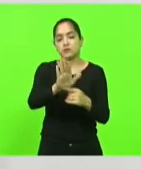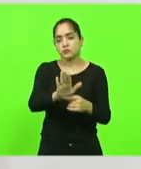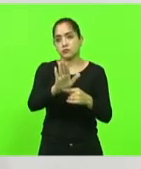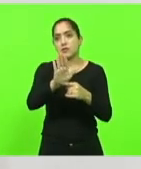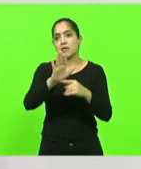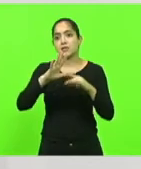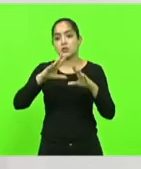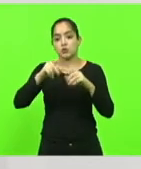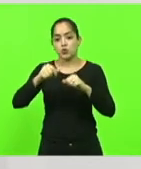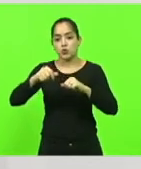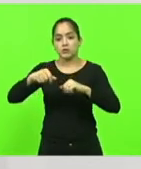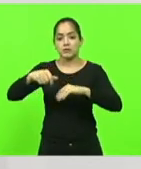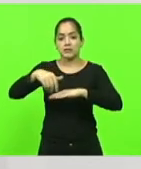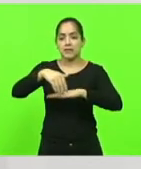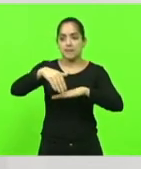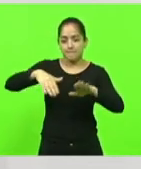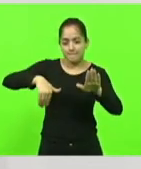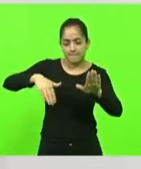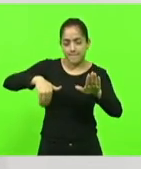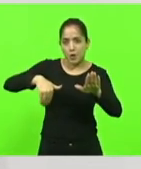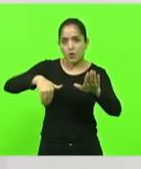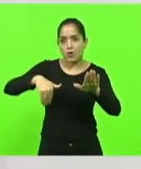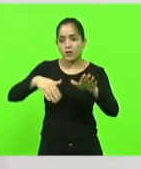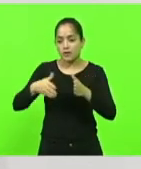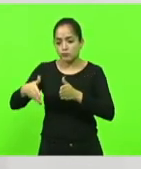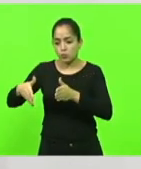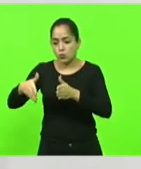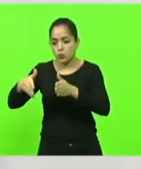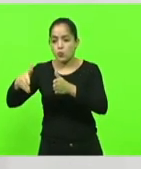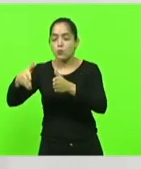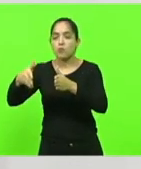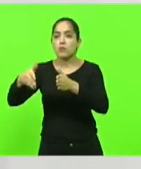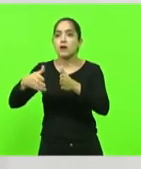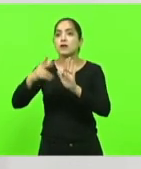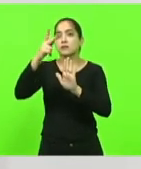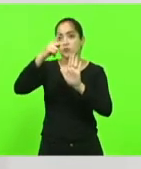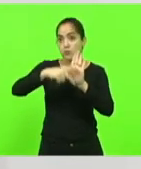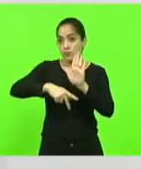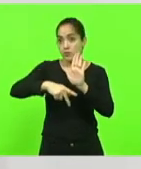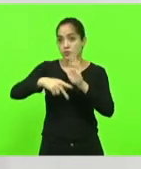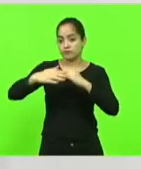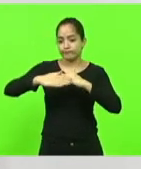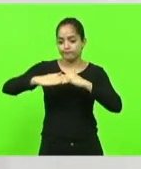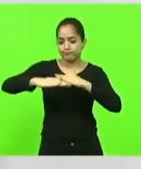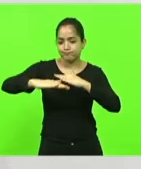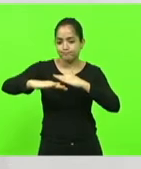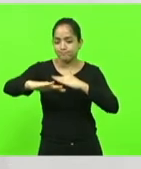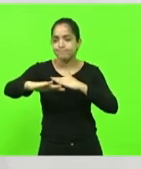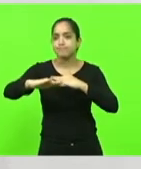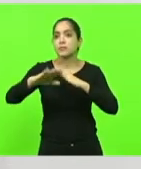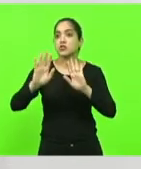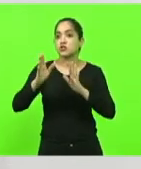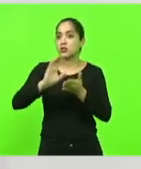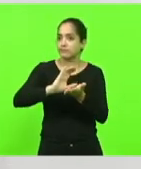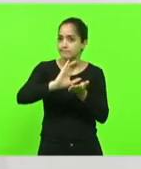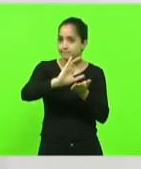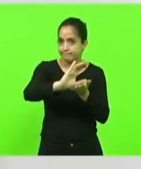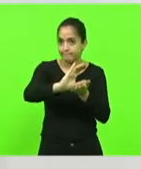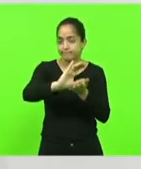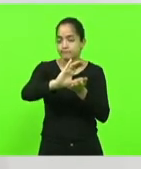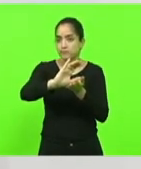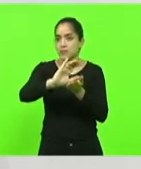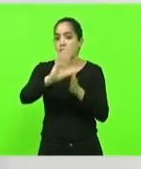Toda a Orla ali da Praia do Mar Grosso, o projeto, para estar asfaltado, então foi feito o repasse agora do governo e está